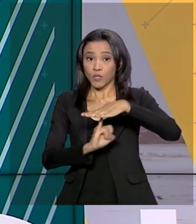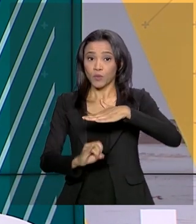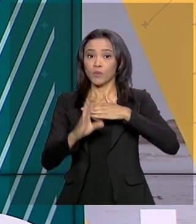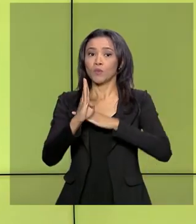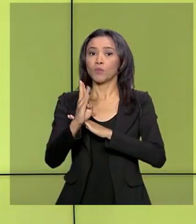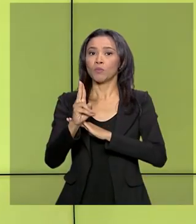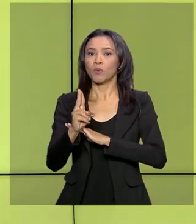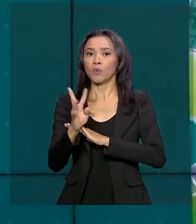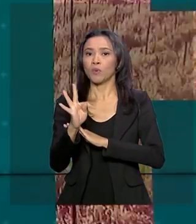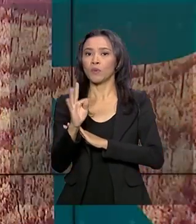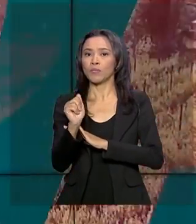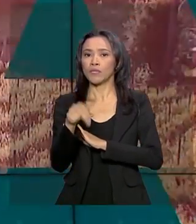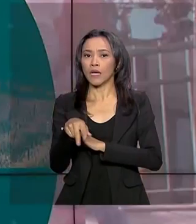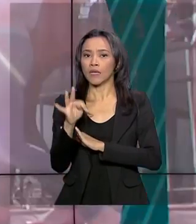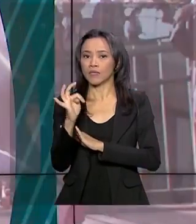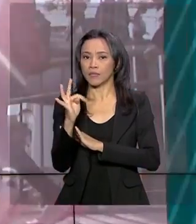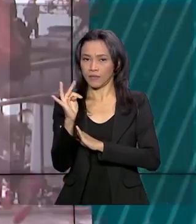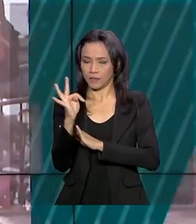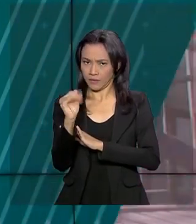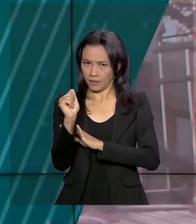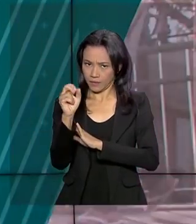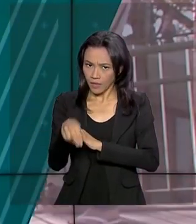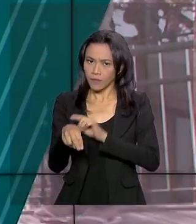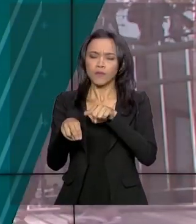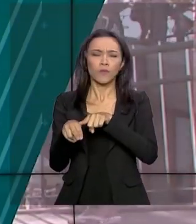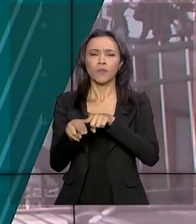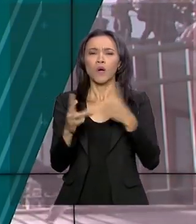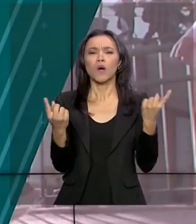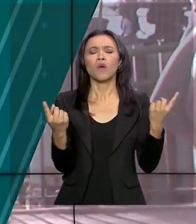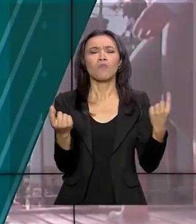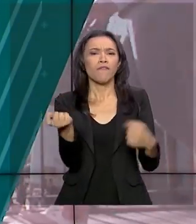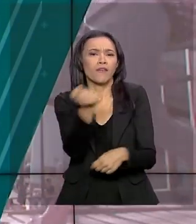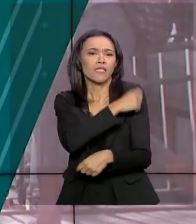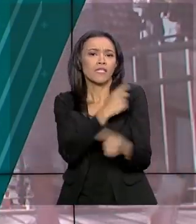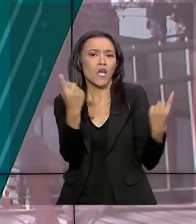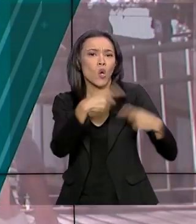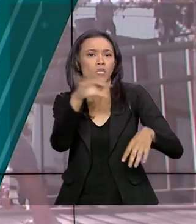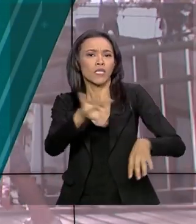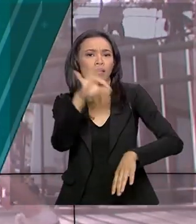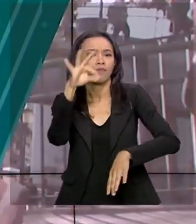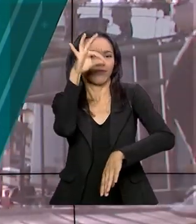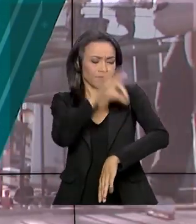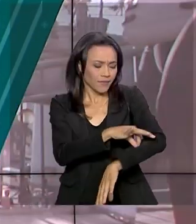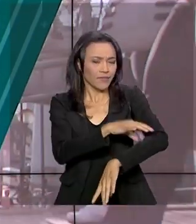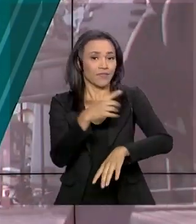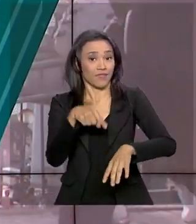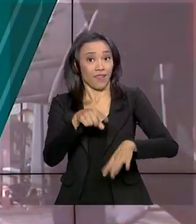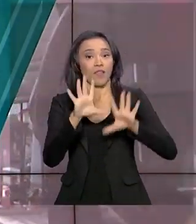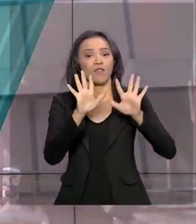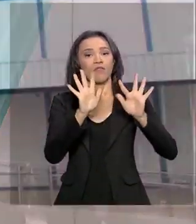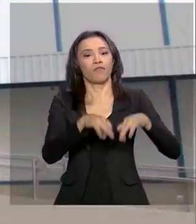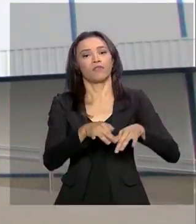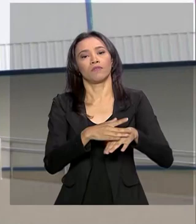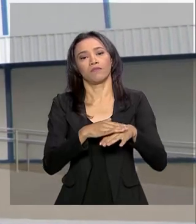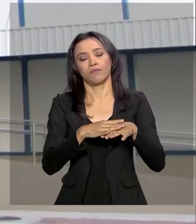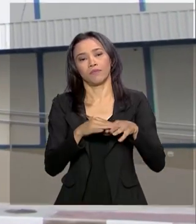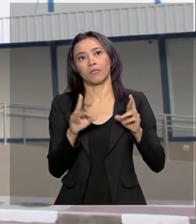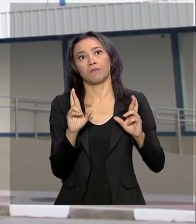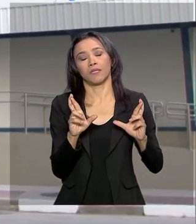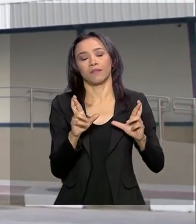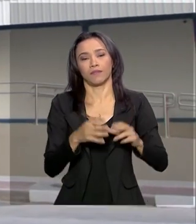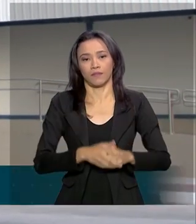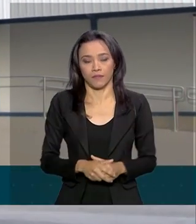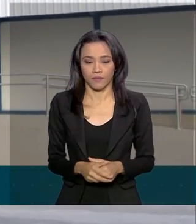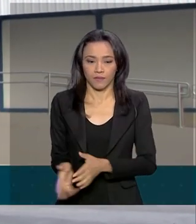desenvolvimento de uma vacina contra a dengue. Uma esperança para o fim da doença. É